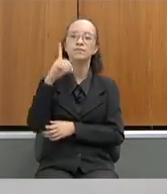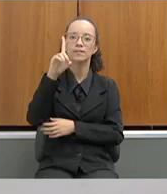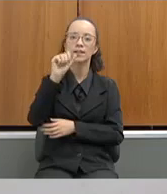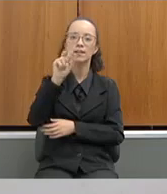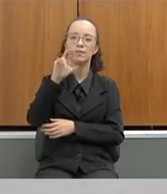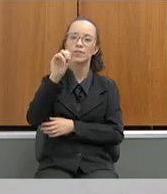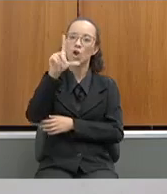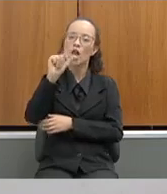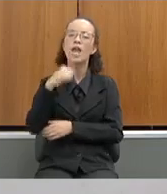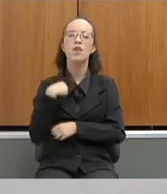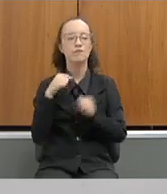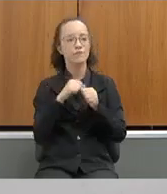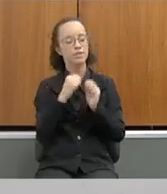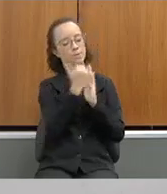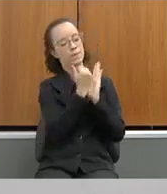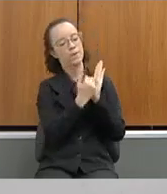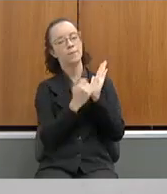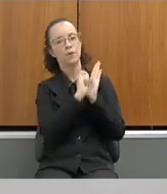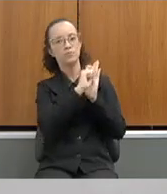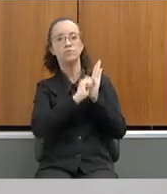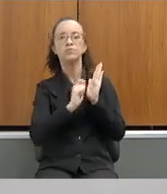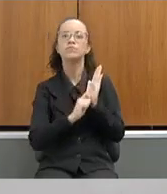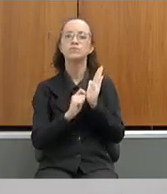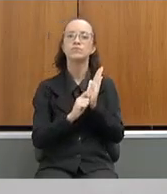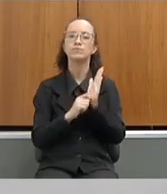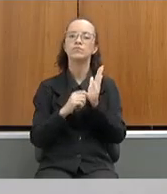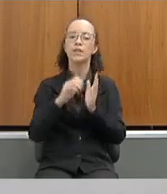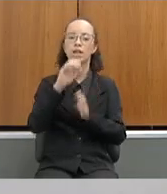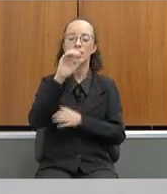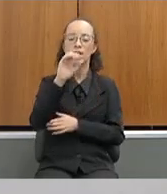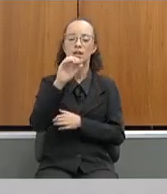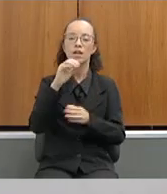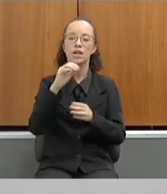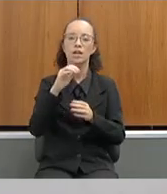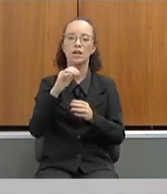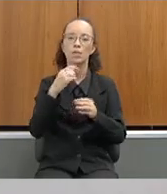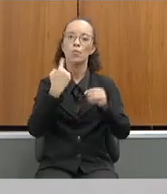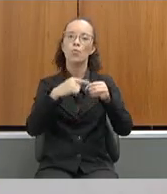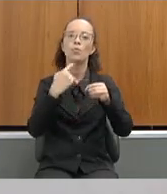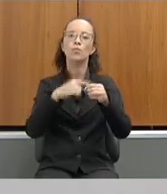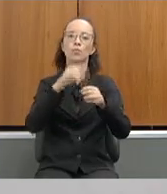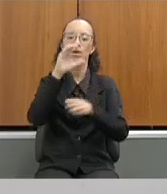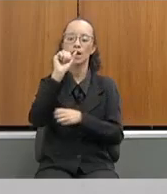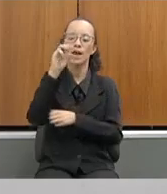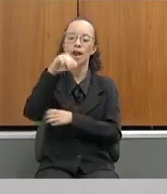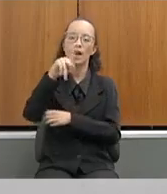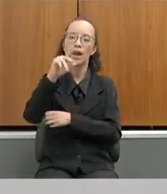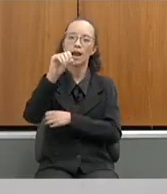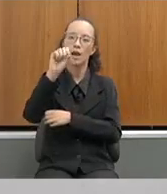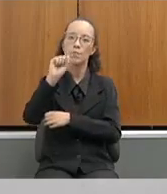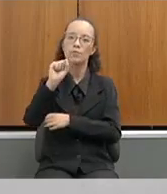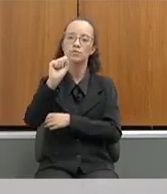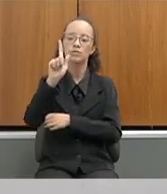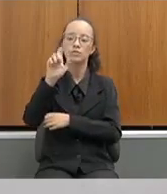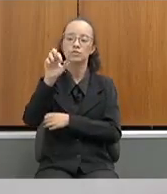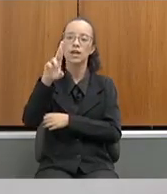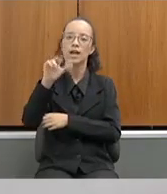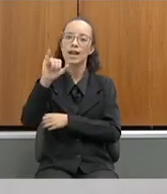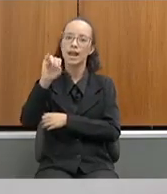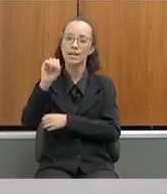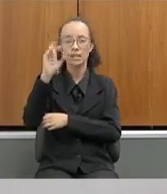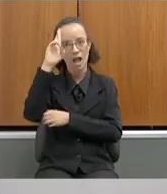que fiz para a escola do distrito do Córrego do Ouro, do município de Campos Gerais. A diretora falou,